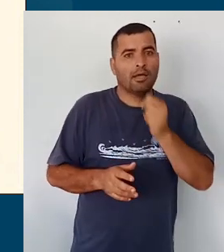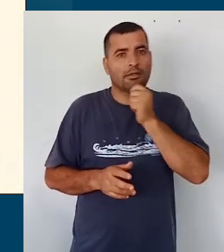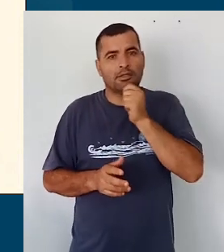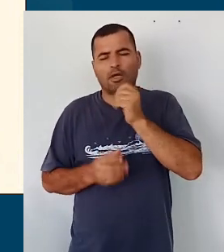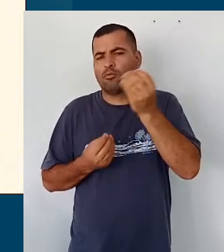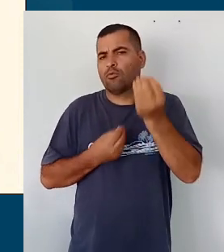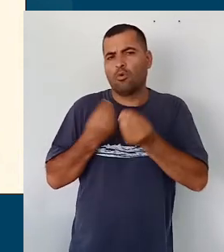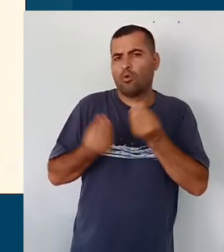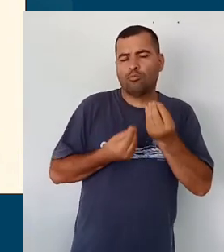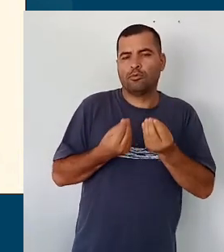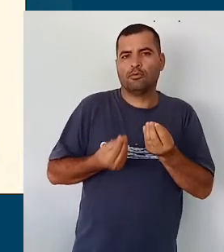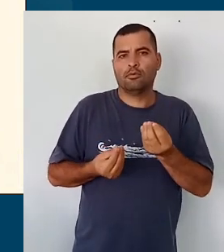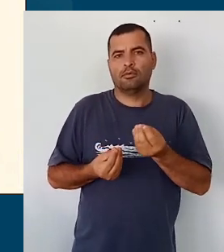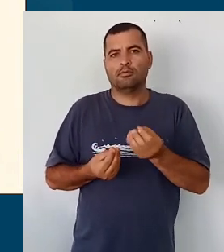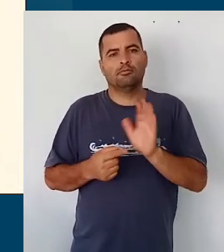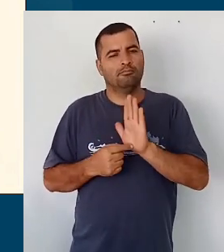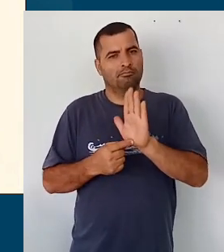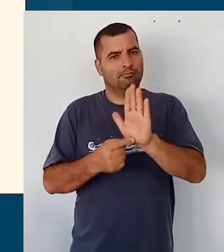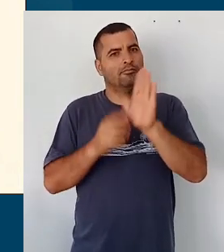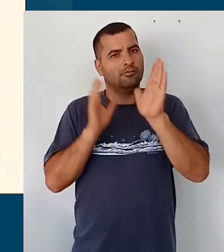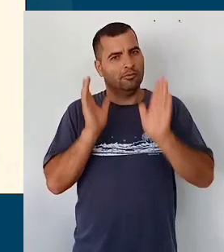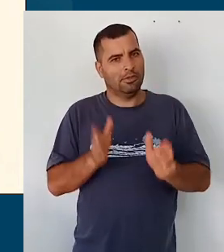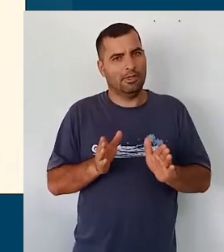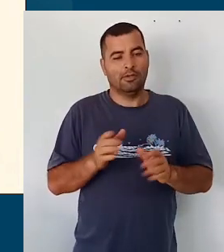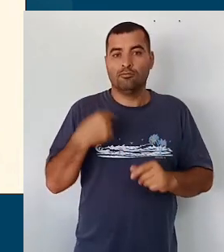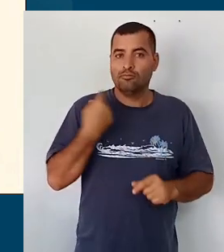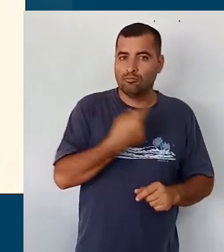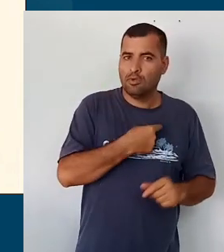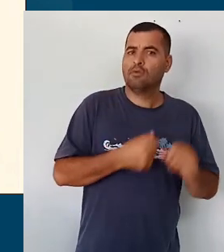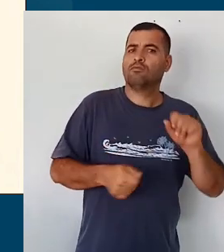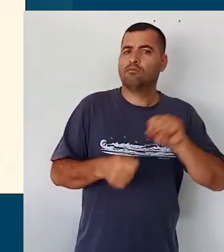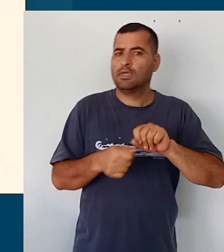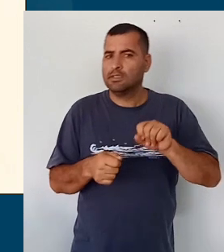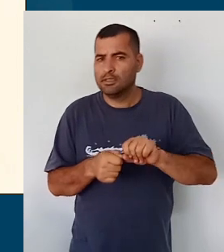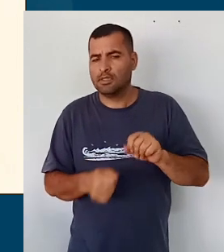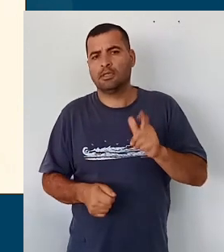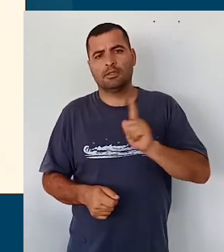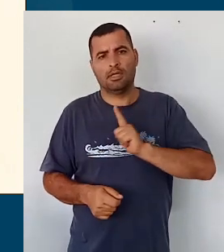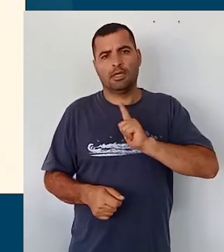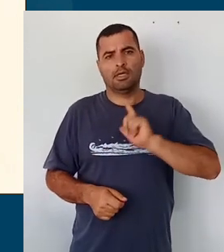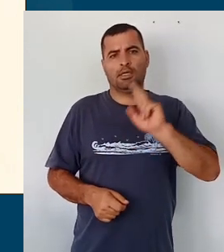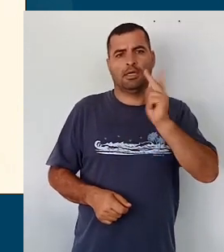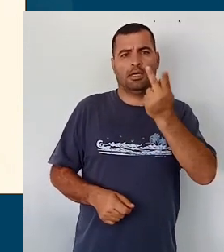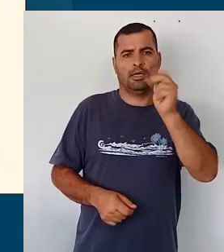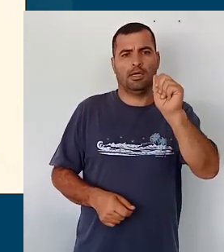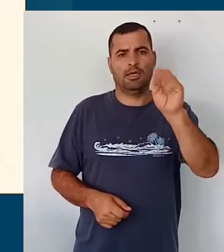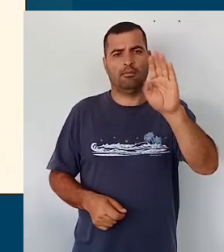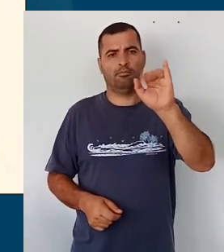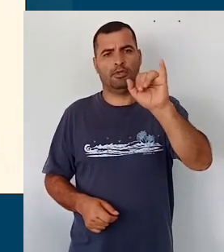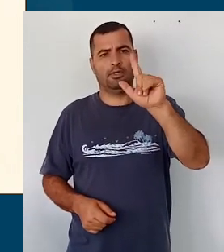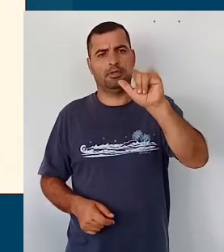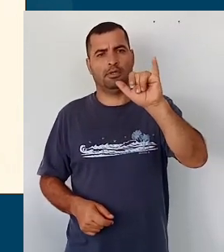dos componentes propriamente, o que a gente tem que fazer ali nos componentes, que habilidades a gente tem que desenvolver,